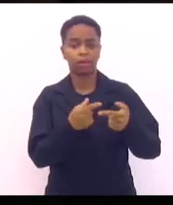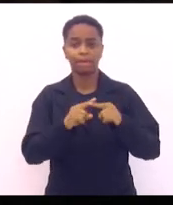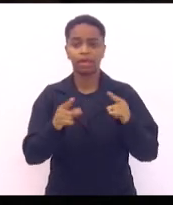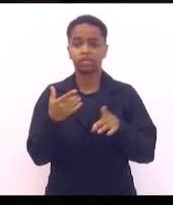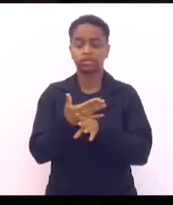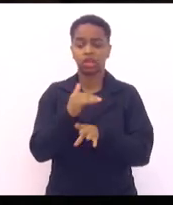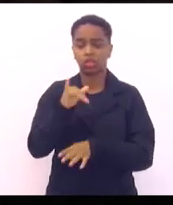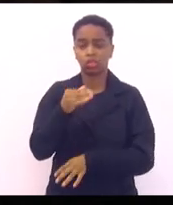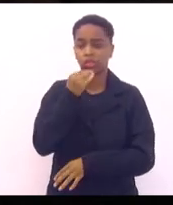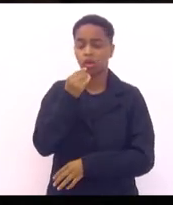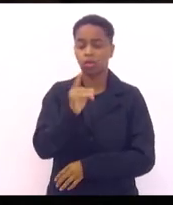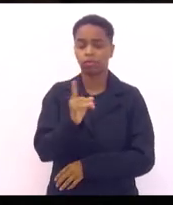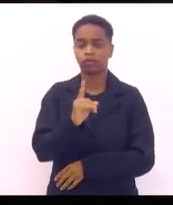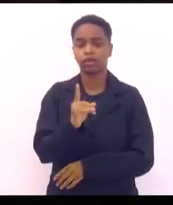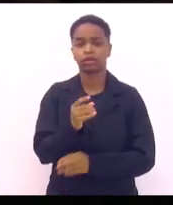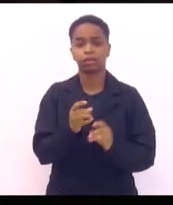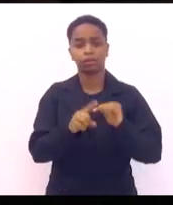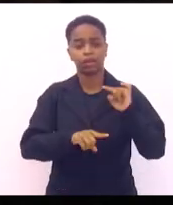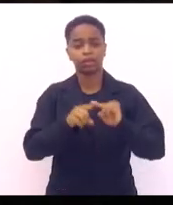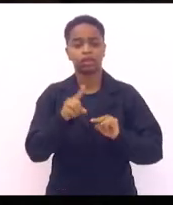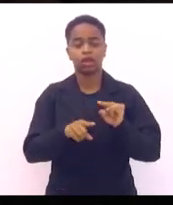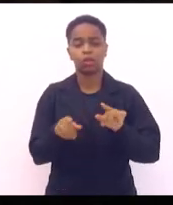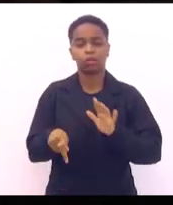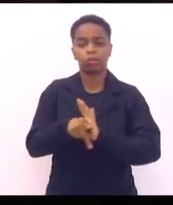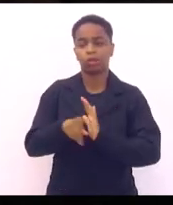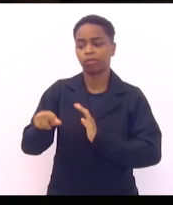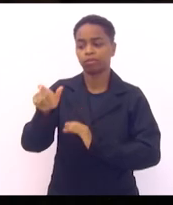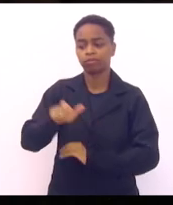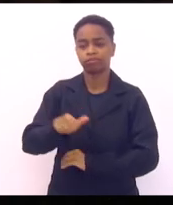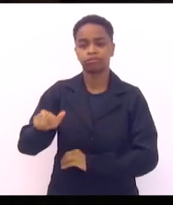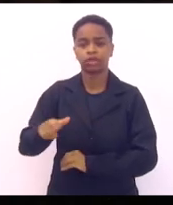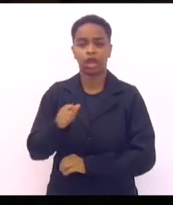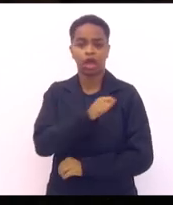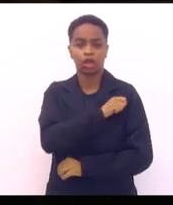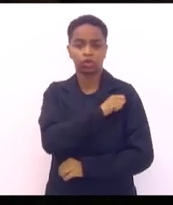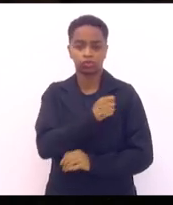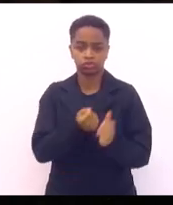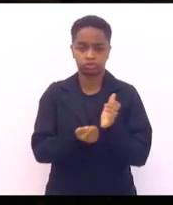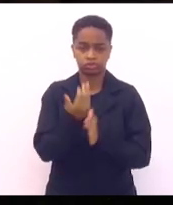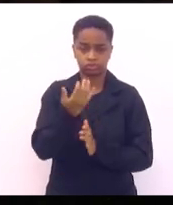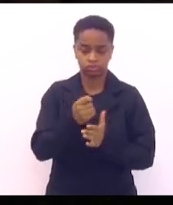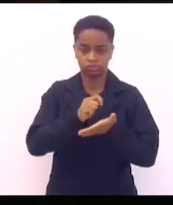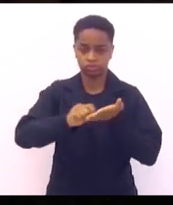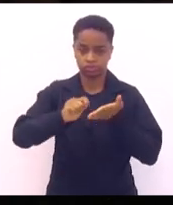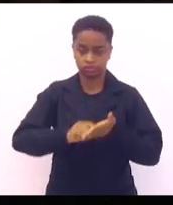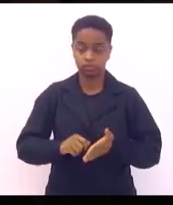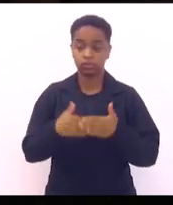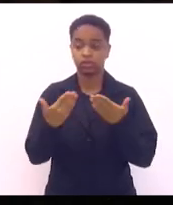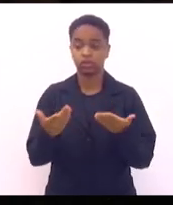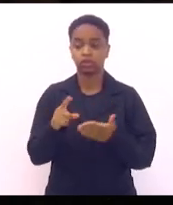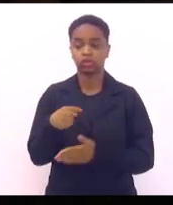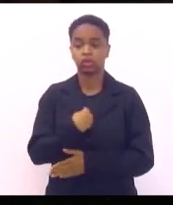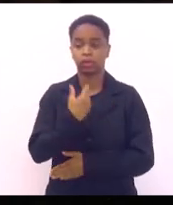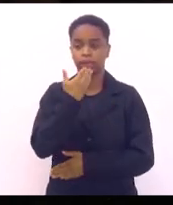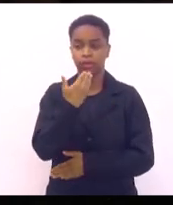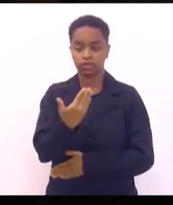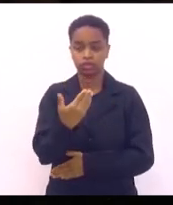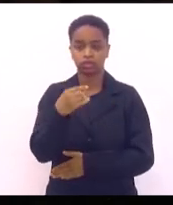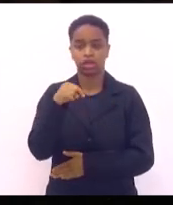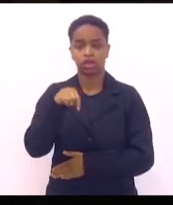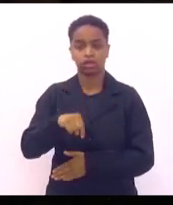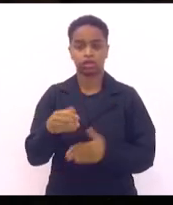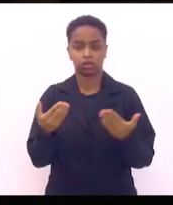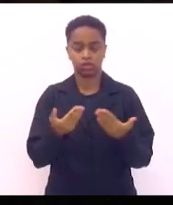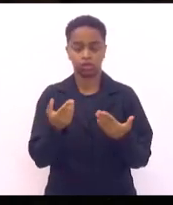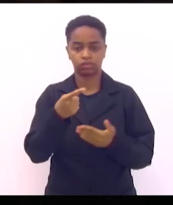essa produção científica feita pelos alunos. Então a gente está, né, pedindo aqui a aprovação dos